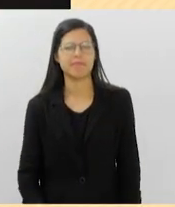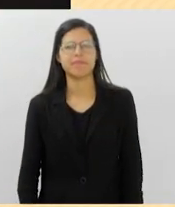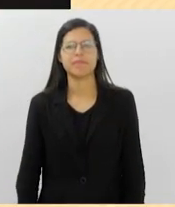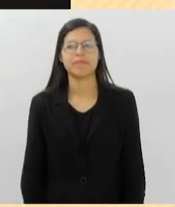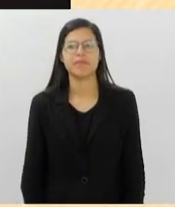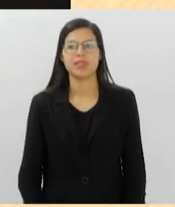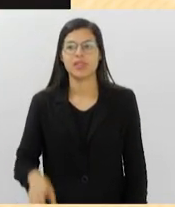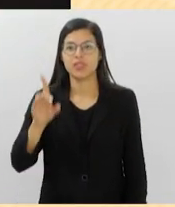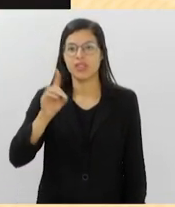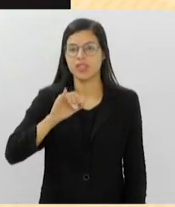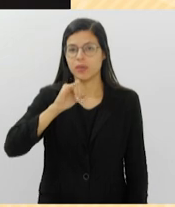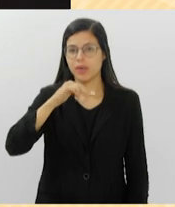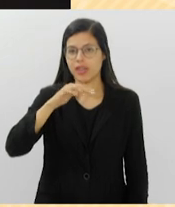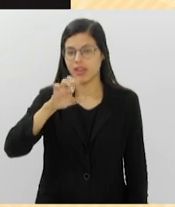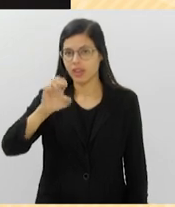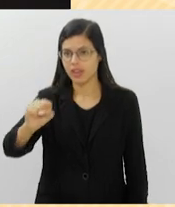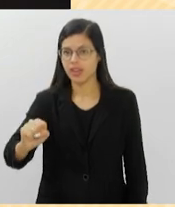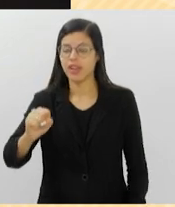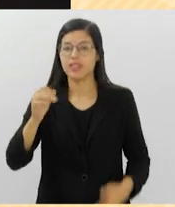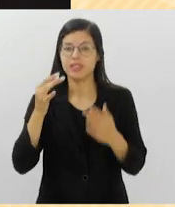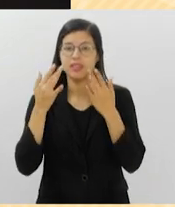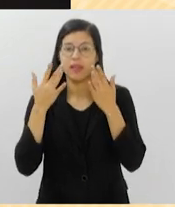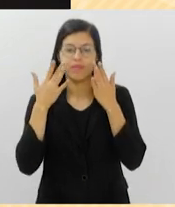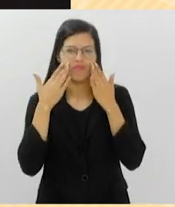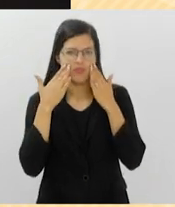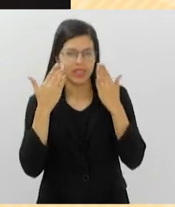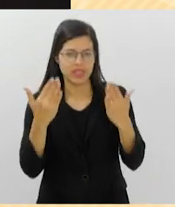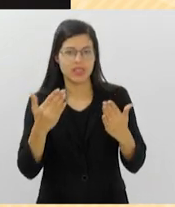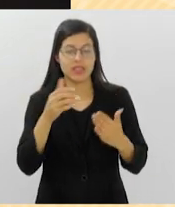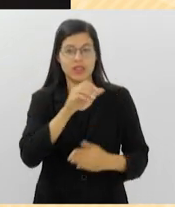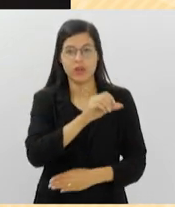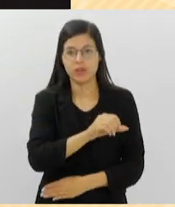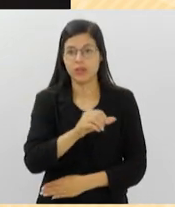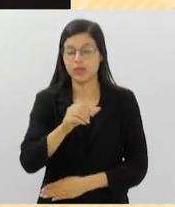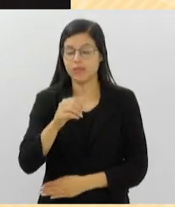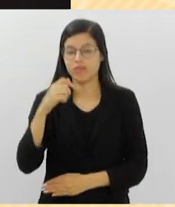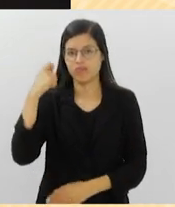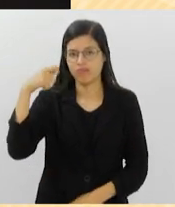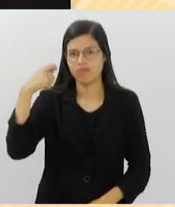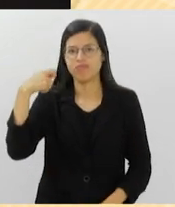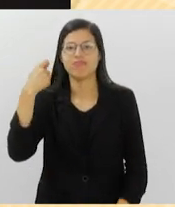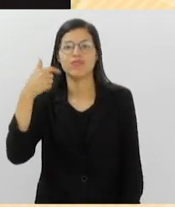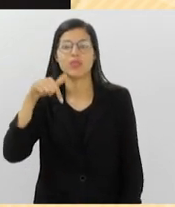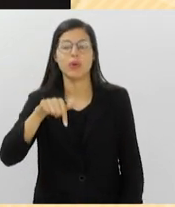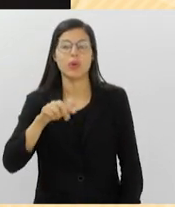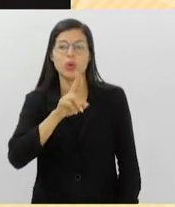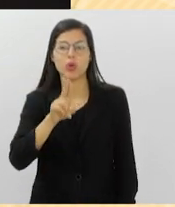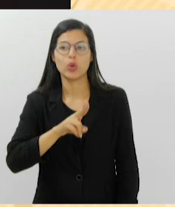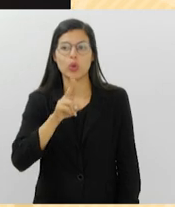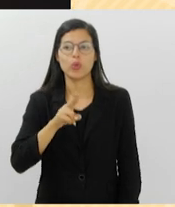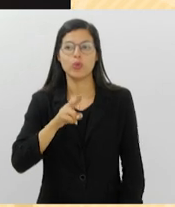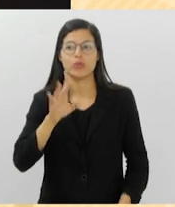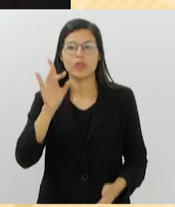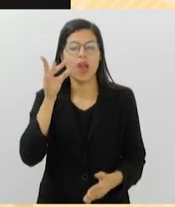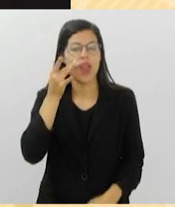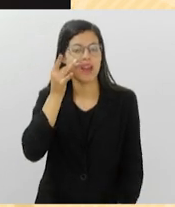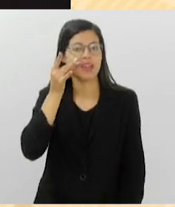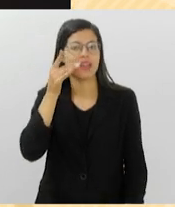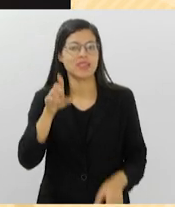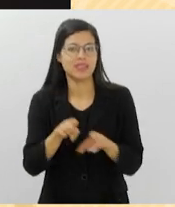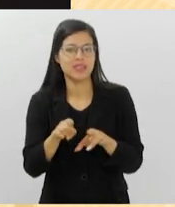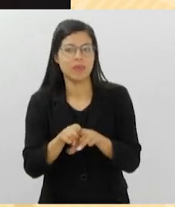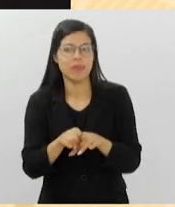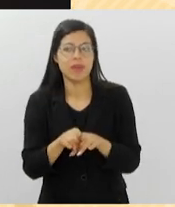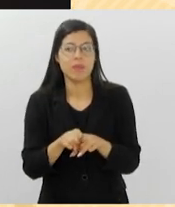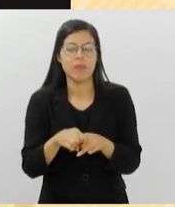direção de Inês Viana, a peça reúne nove atores e atrizes que usam da realidade e da ficção para buscarem sentido em suas